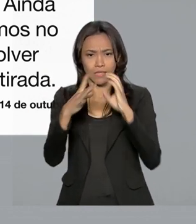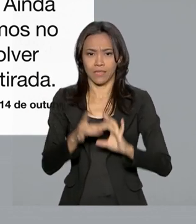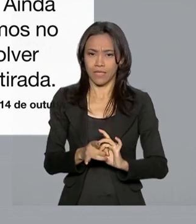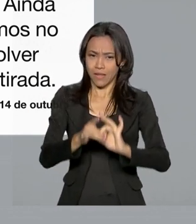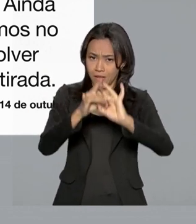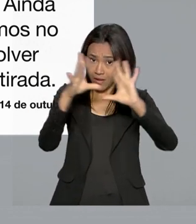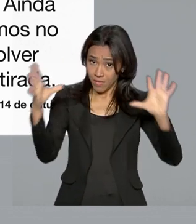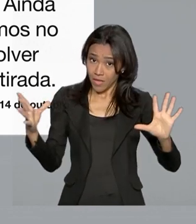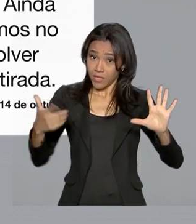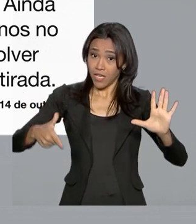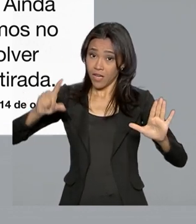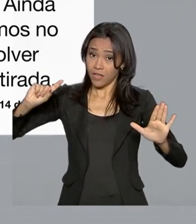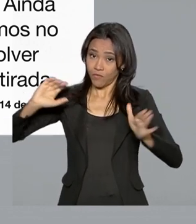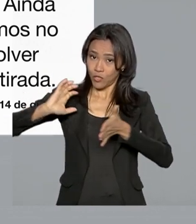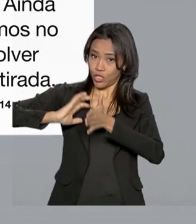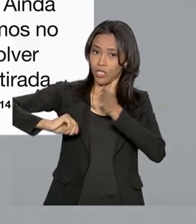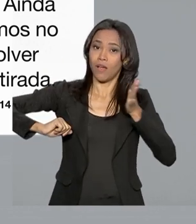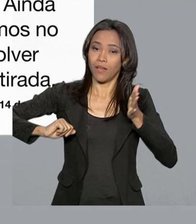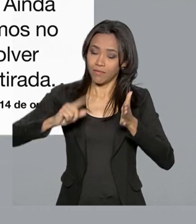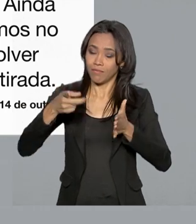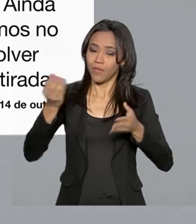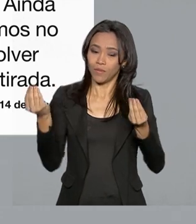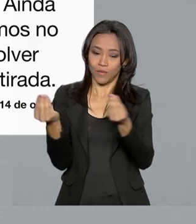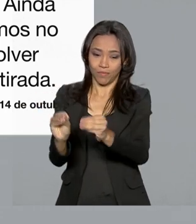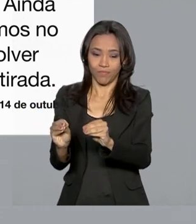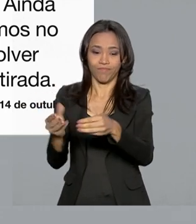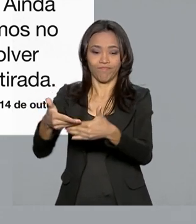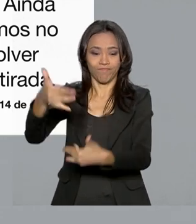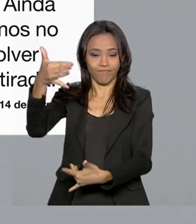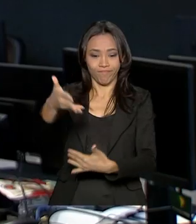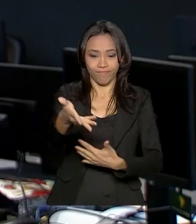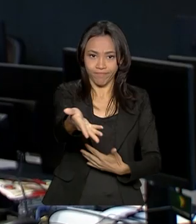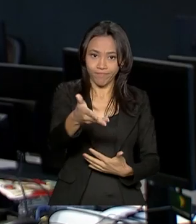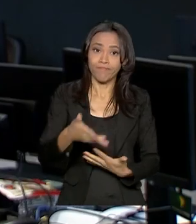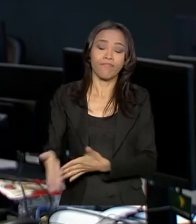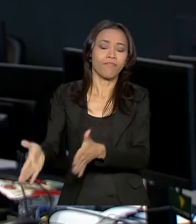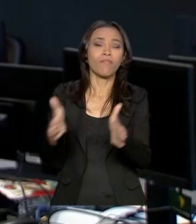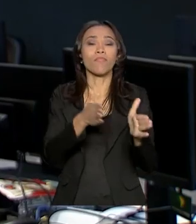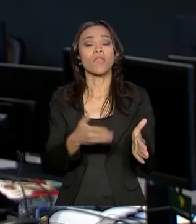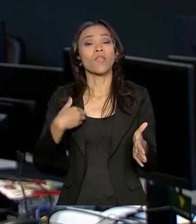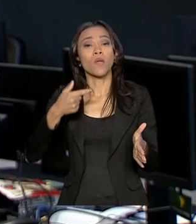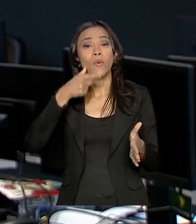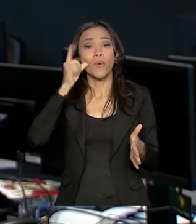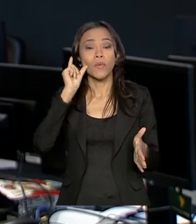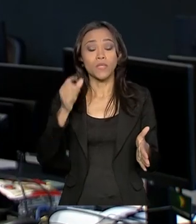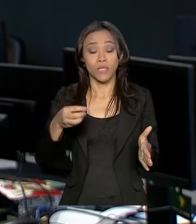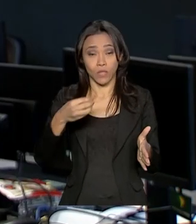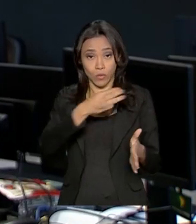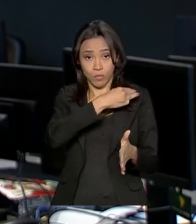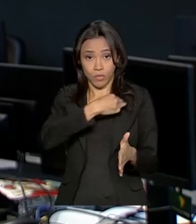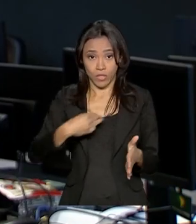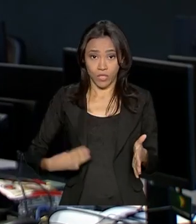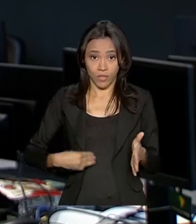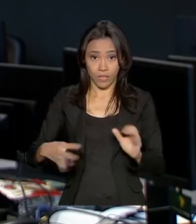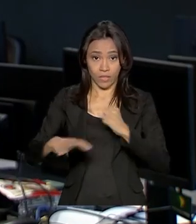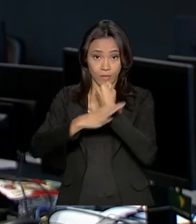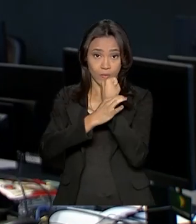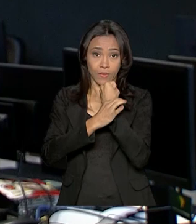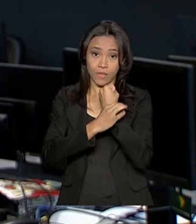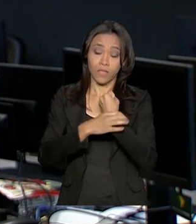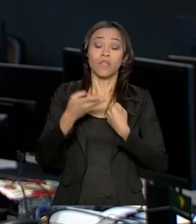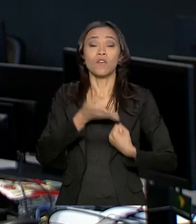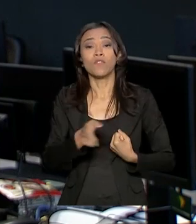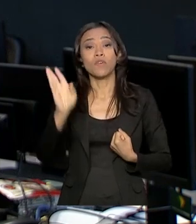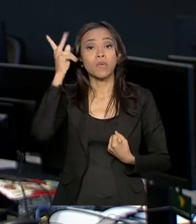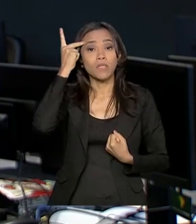lhes foi tirada, escreveu o presidente. Ontem, ministro da Justiça e Segurança Pública esteve em São Paulo e atribuiu os bons resultados